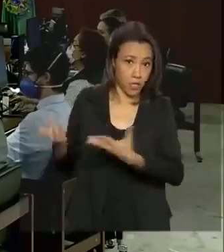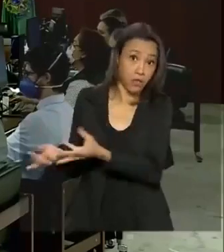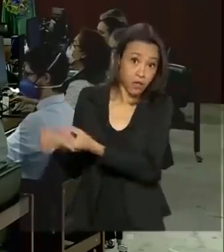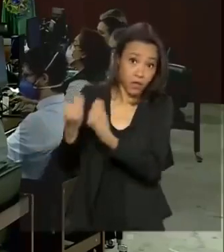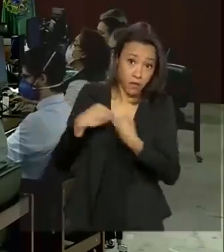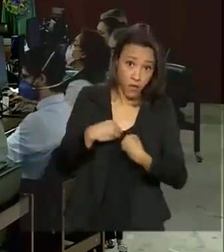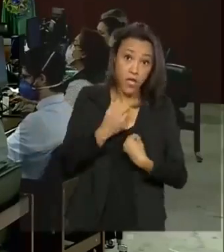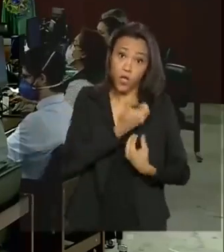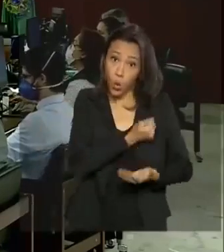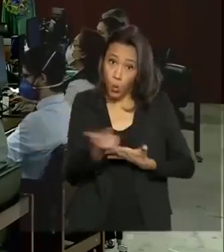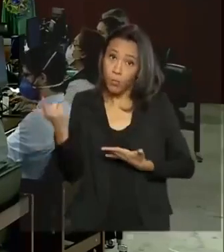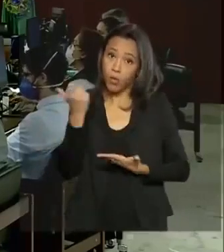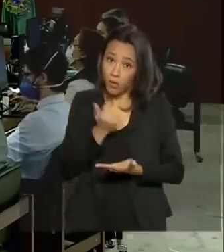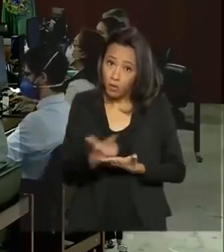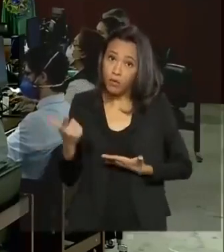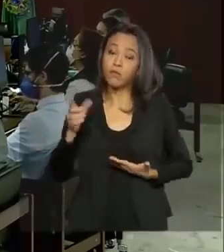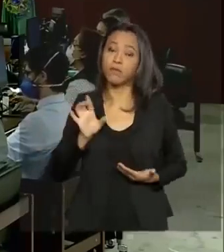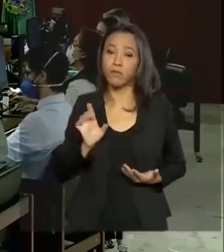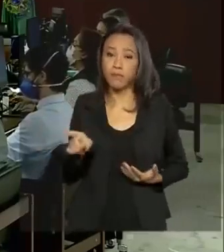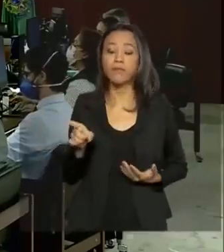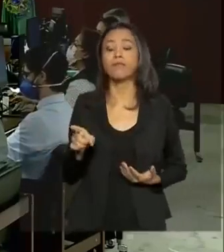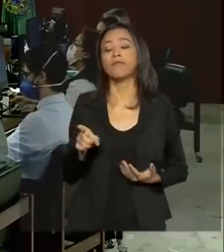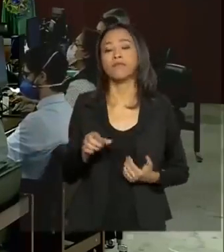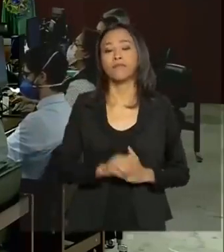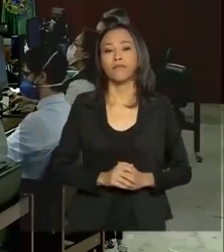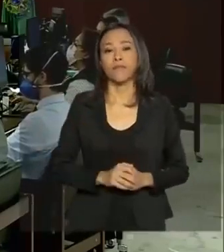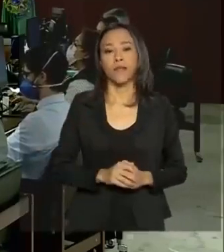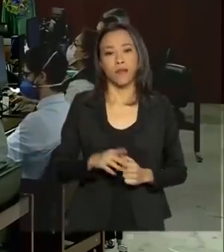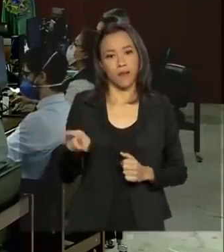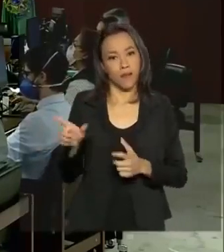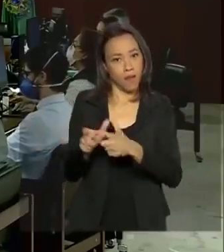Compras estão sendo feitas lá, agentes privados, na maioria dos casos.